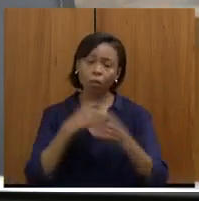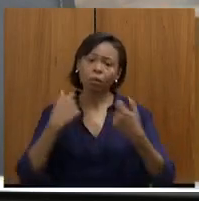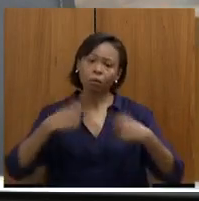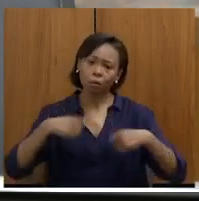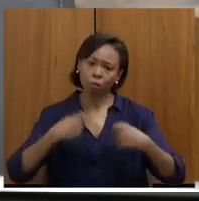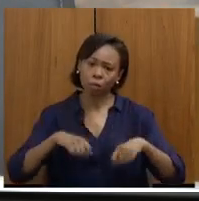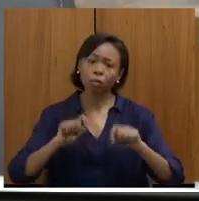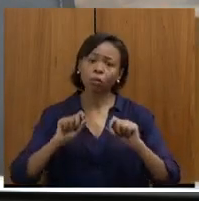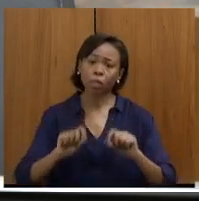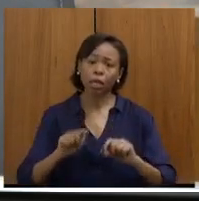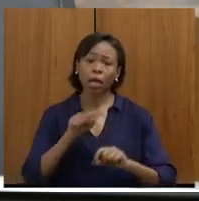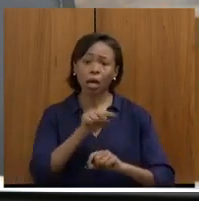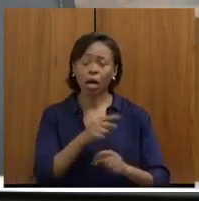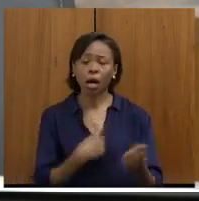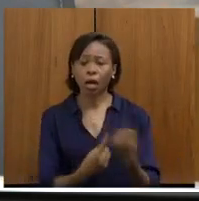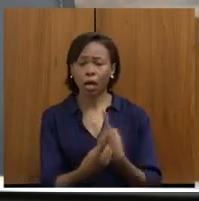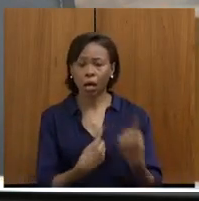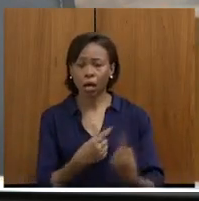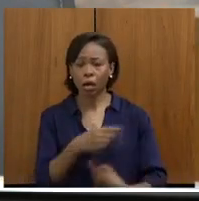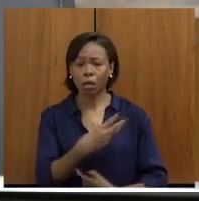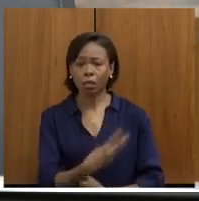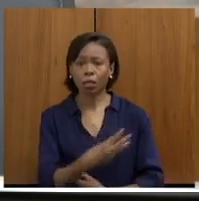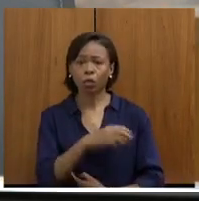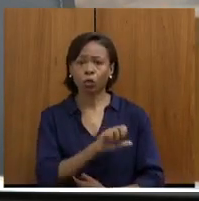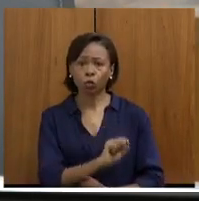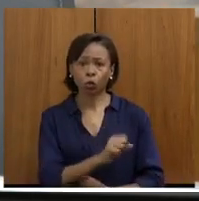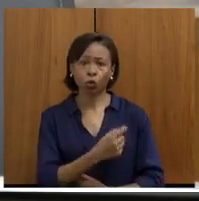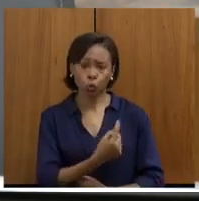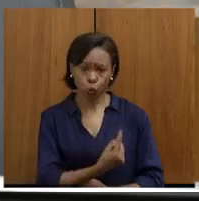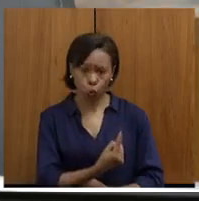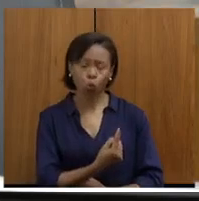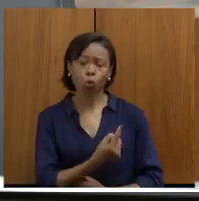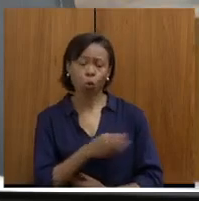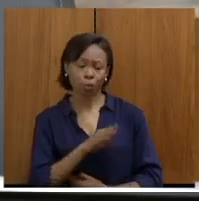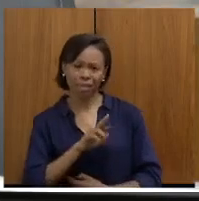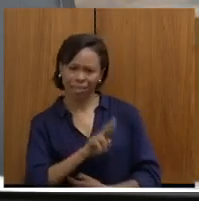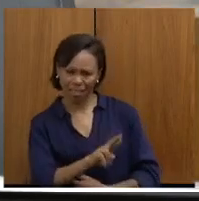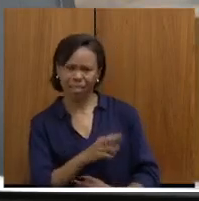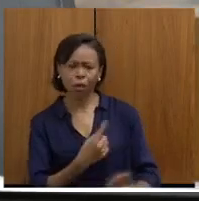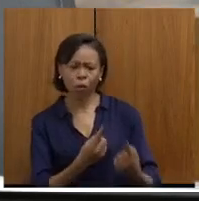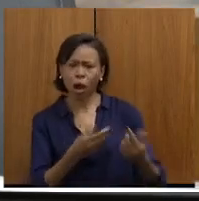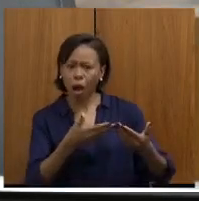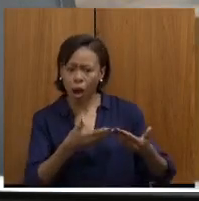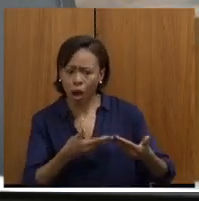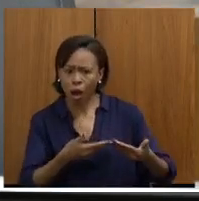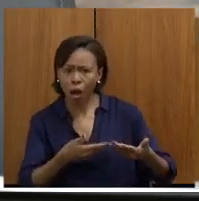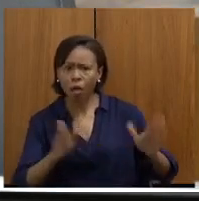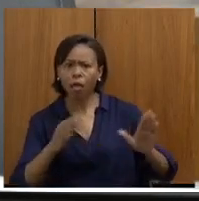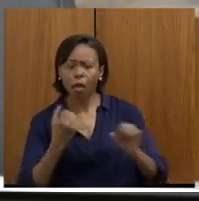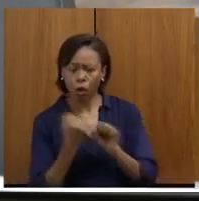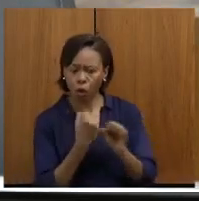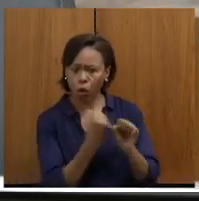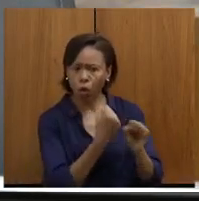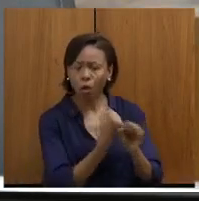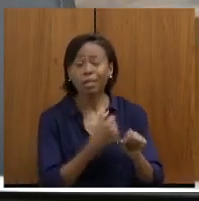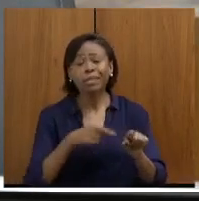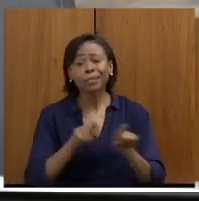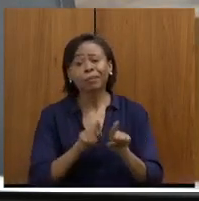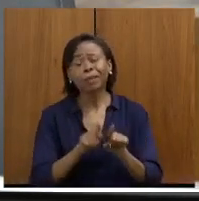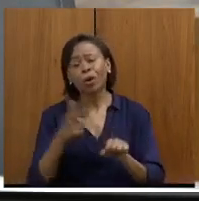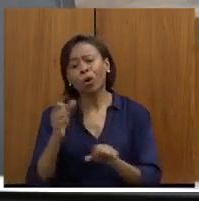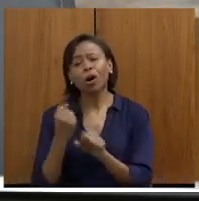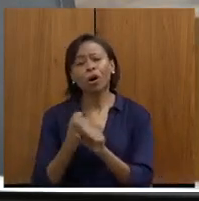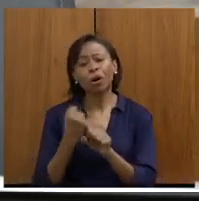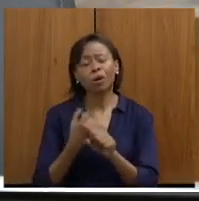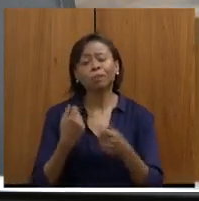além da 381, tem uma obra importante que é fazer o projeto